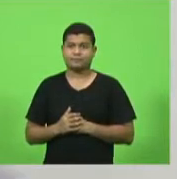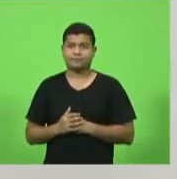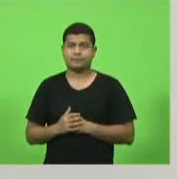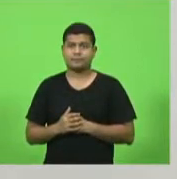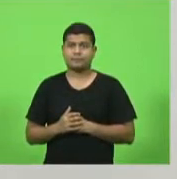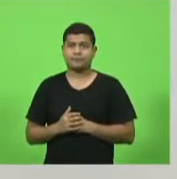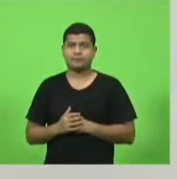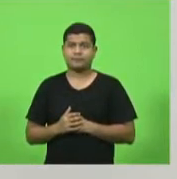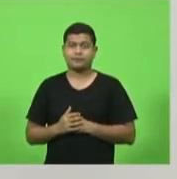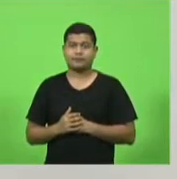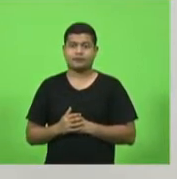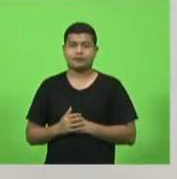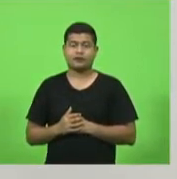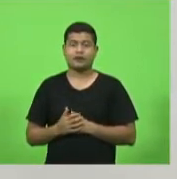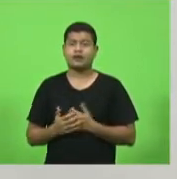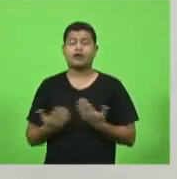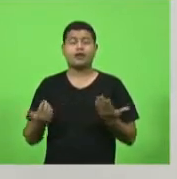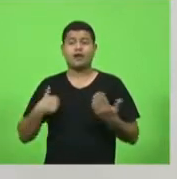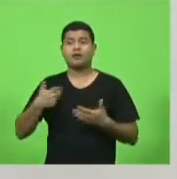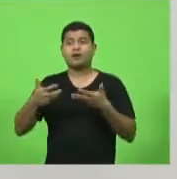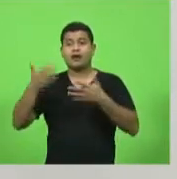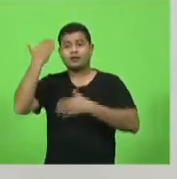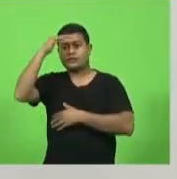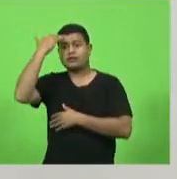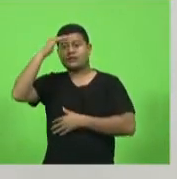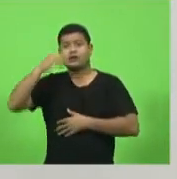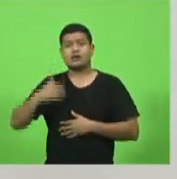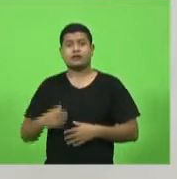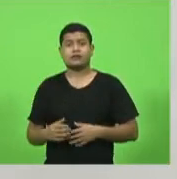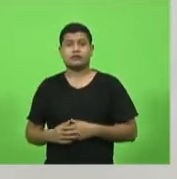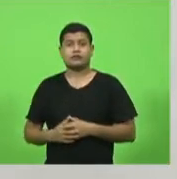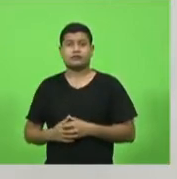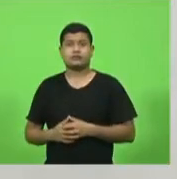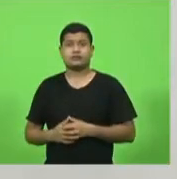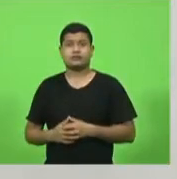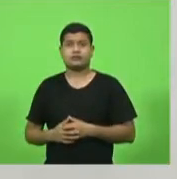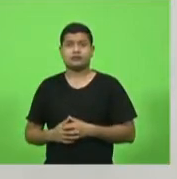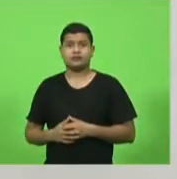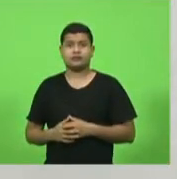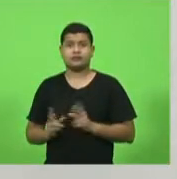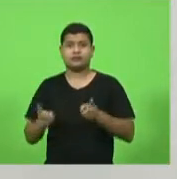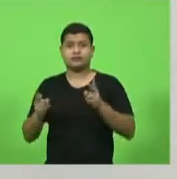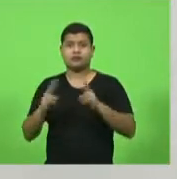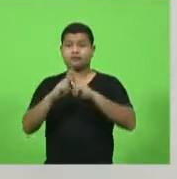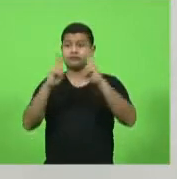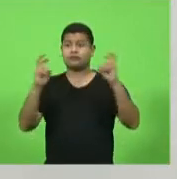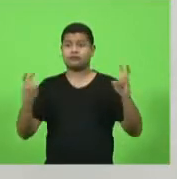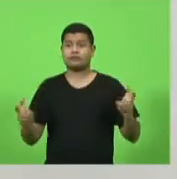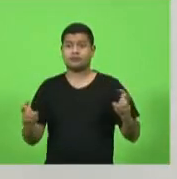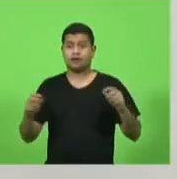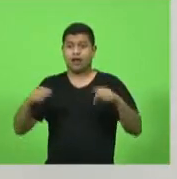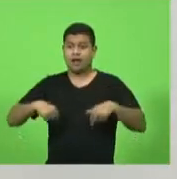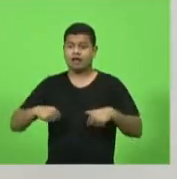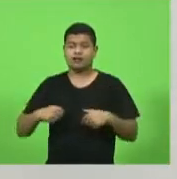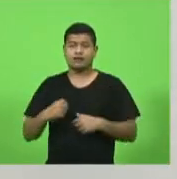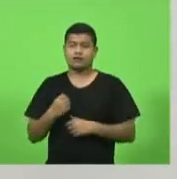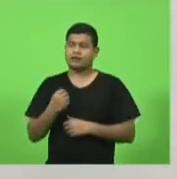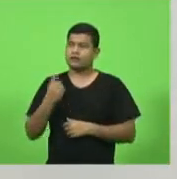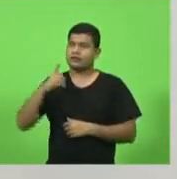Qual que foi? Eu estou tentando entender isso, cara. Vamos para frente? Florianópolis, uma cidade que, graças a Deus,